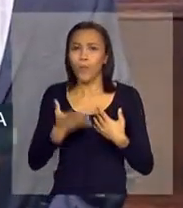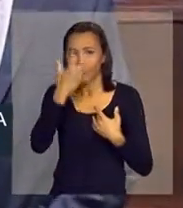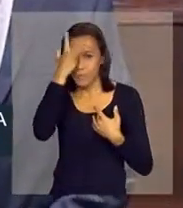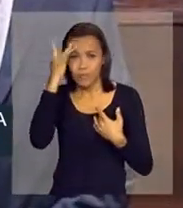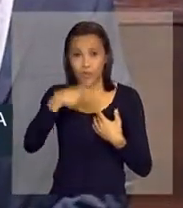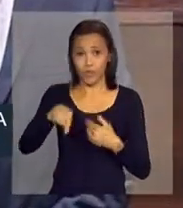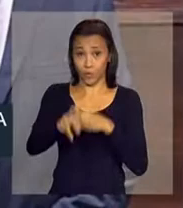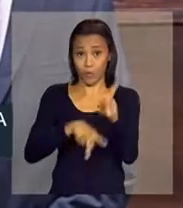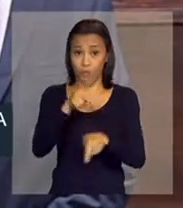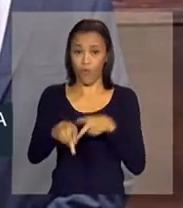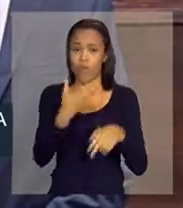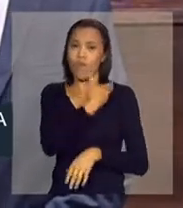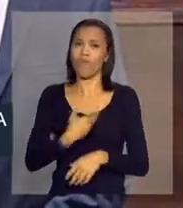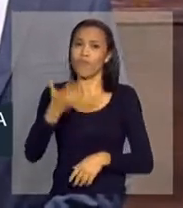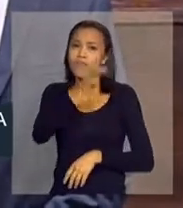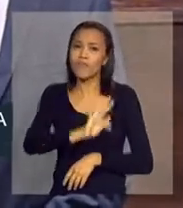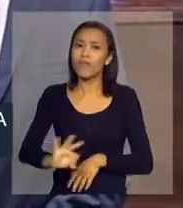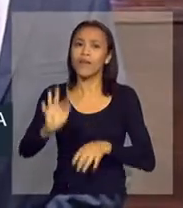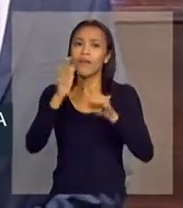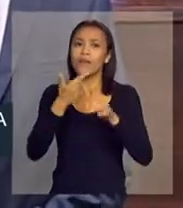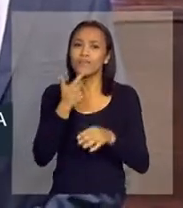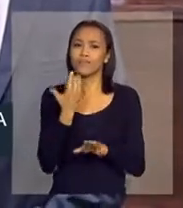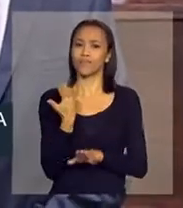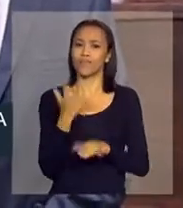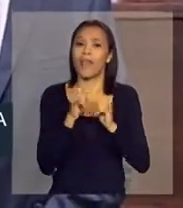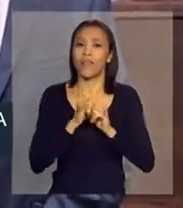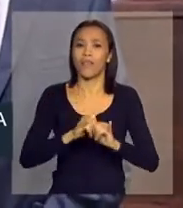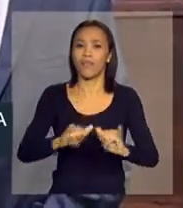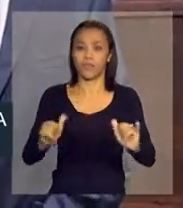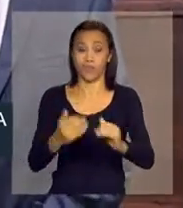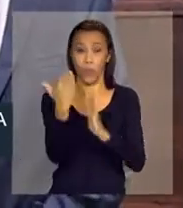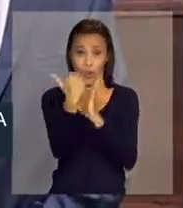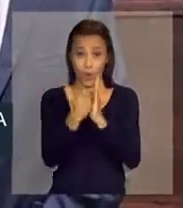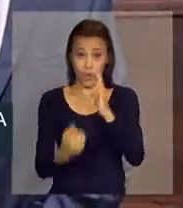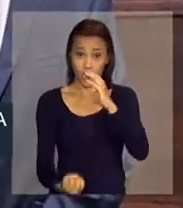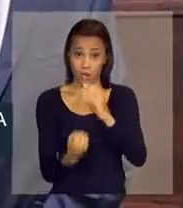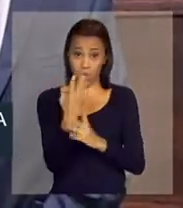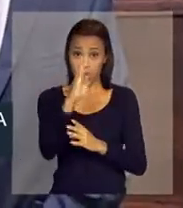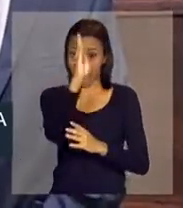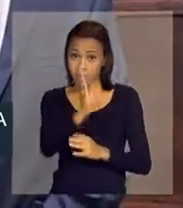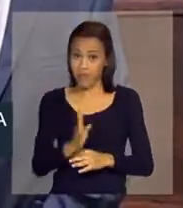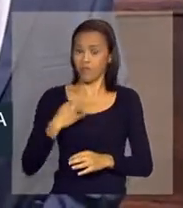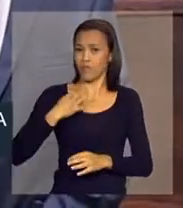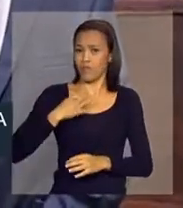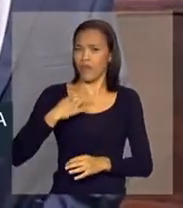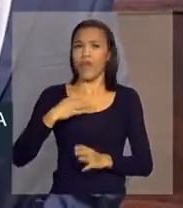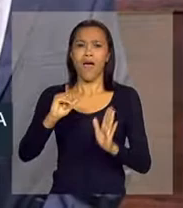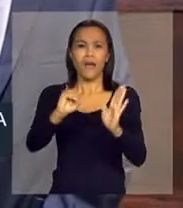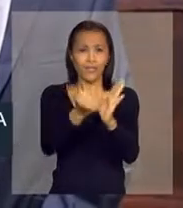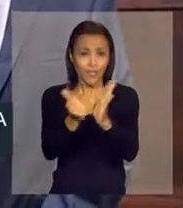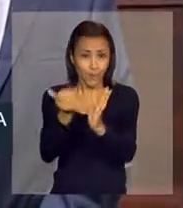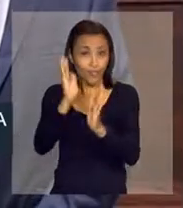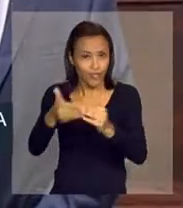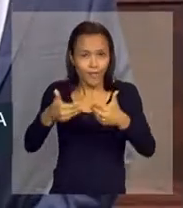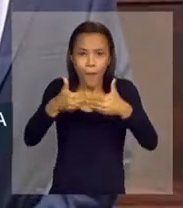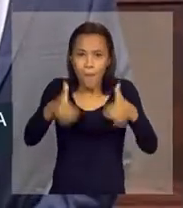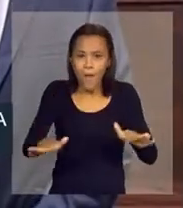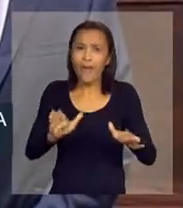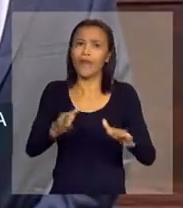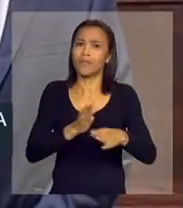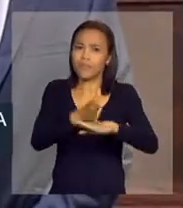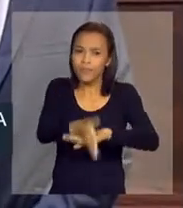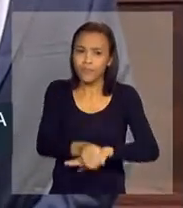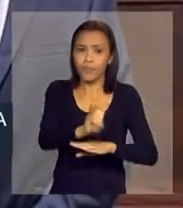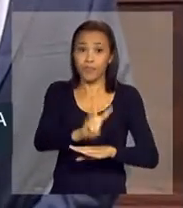brasileiros, o governo federal lançou há poucos minutos o programa Brasil Voluntário. As inscrições já estão abertas pelo